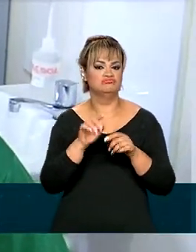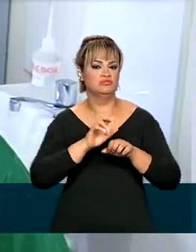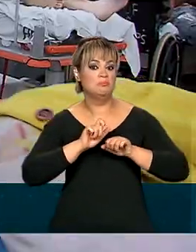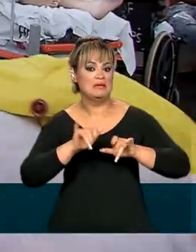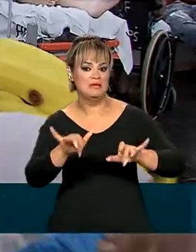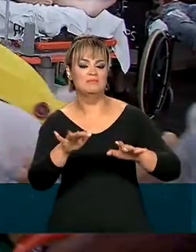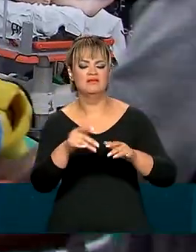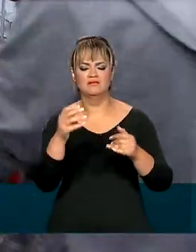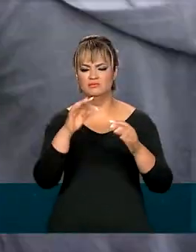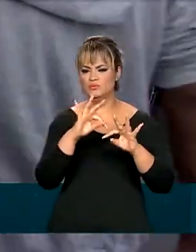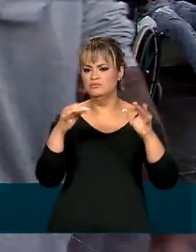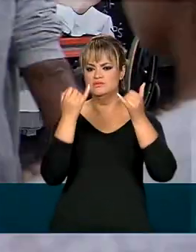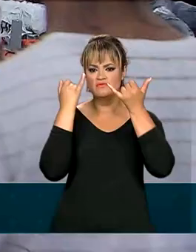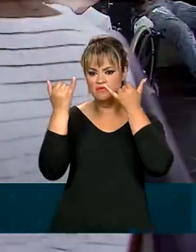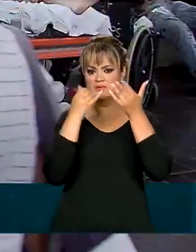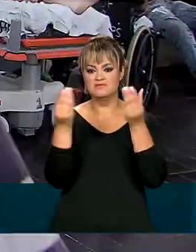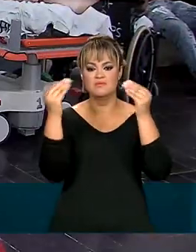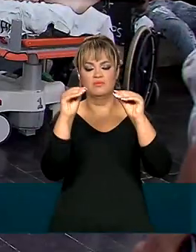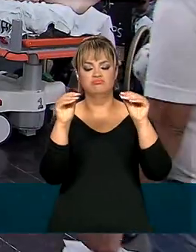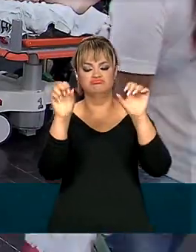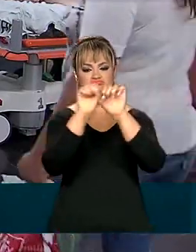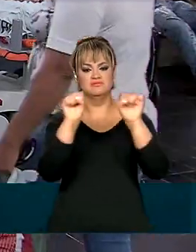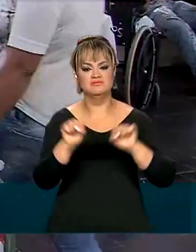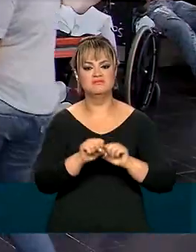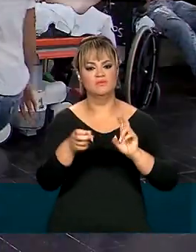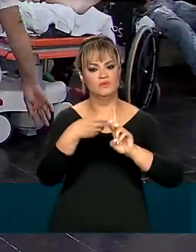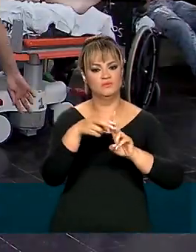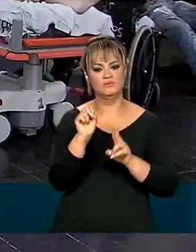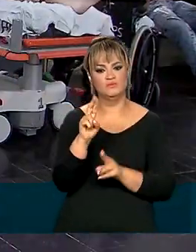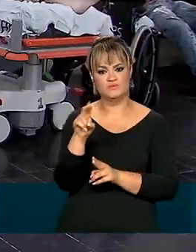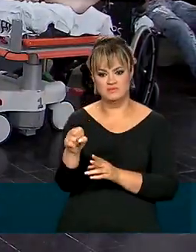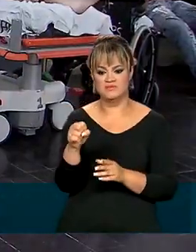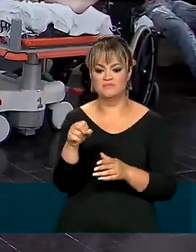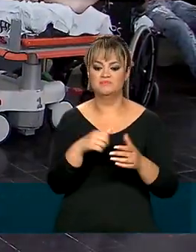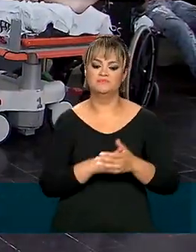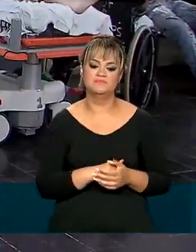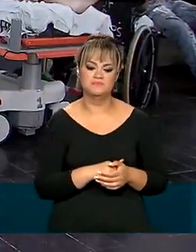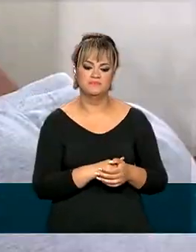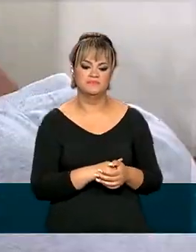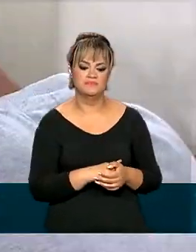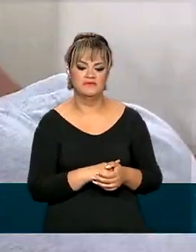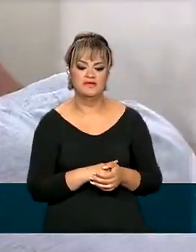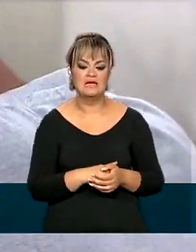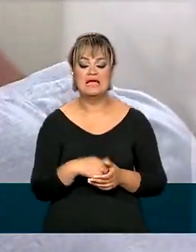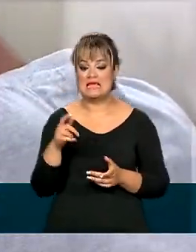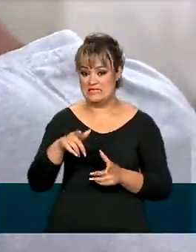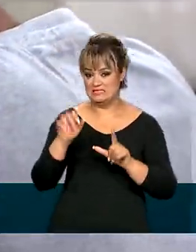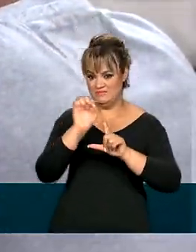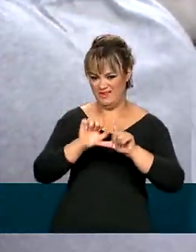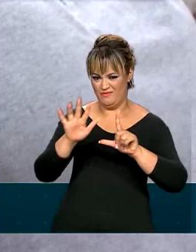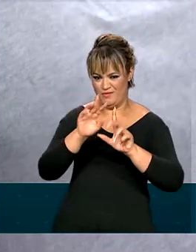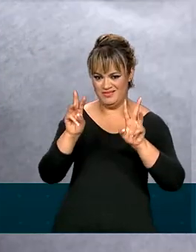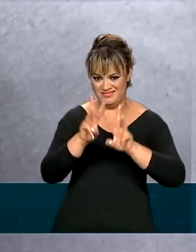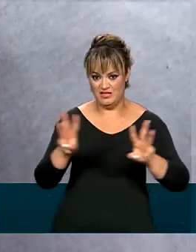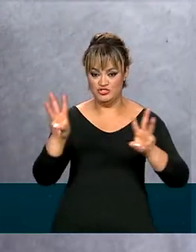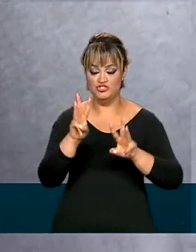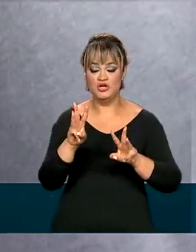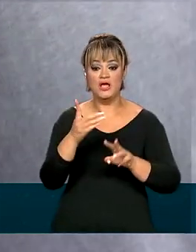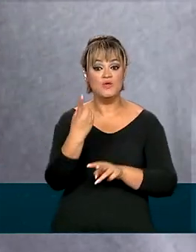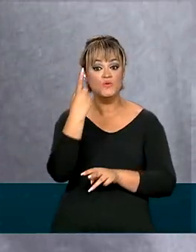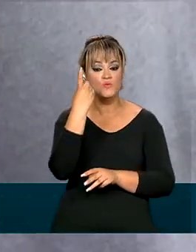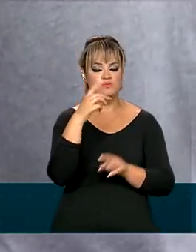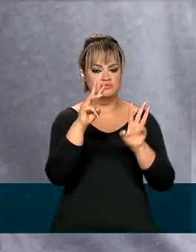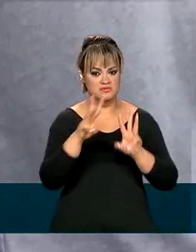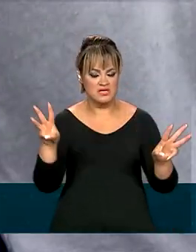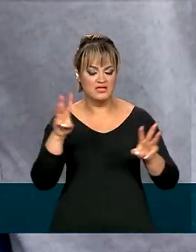dados do SUS, do Sistema de Vigilância de Secretarias Estaduais e Municipais. A plataforma vai reunir, num único